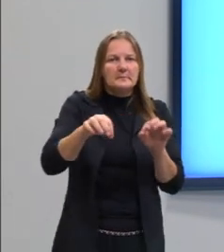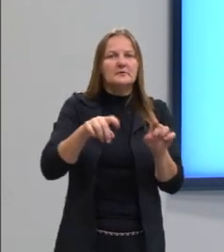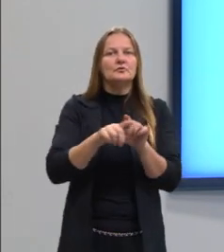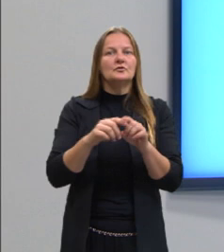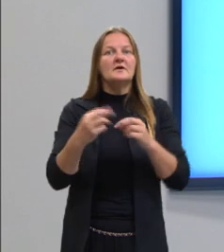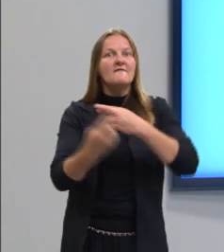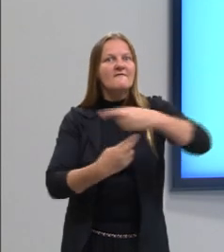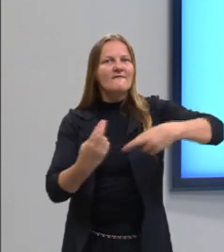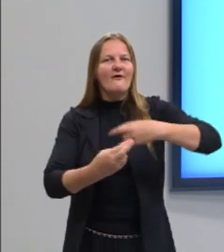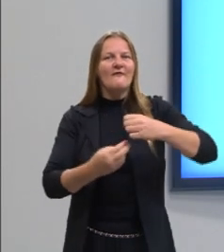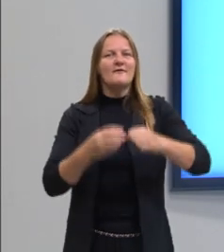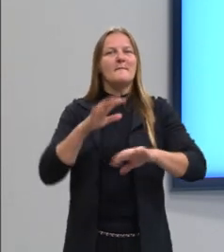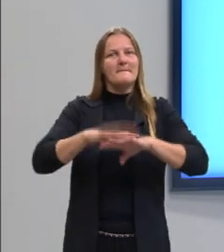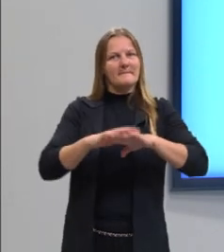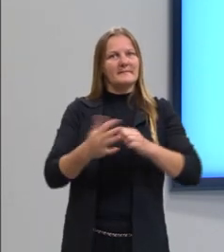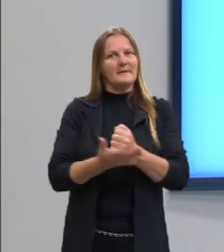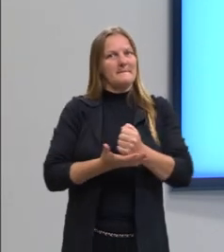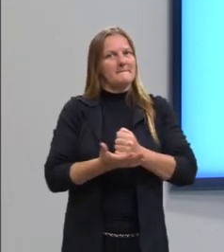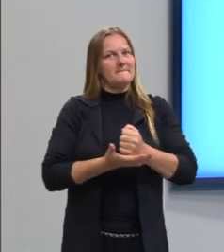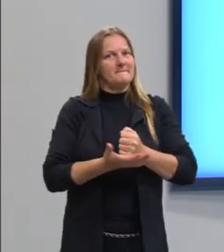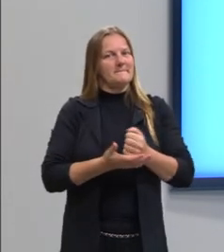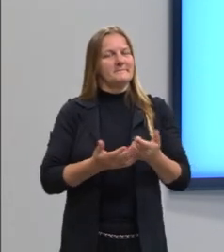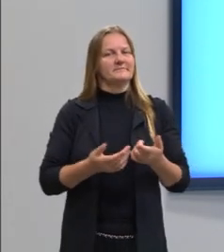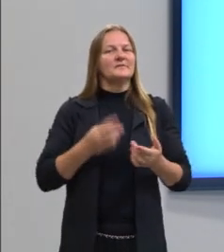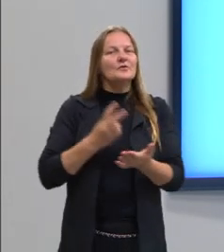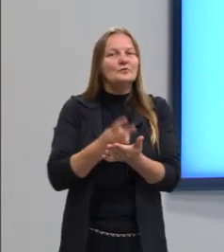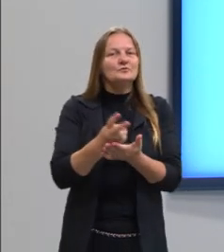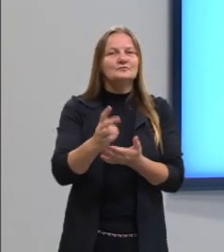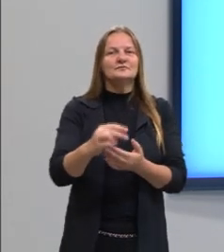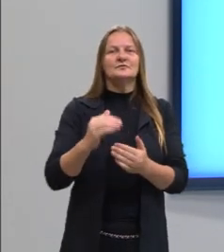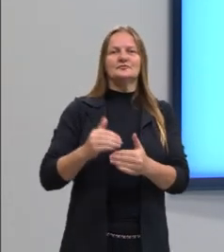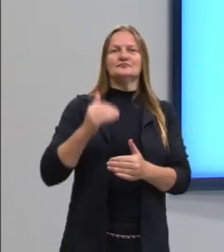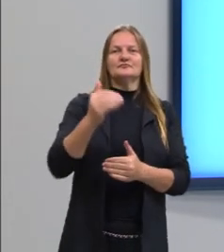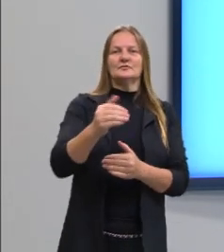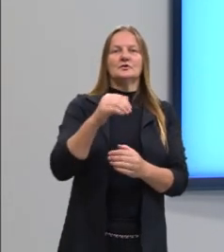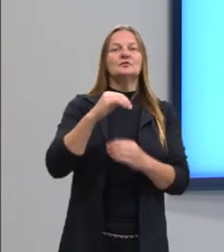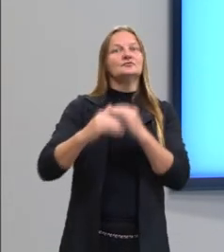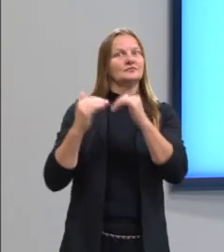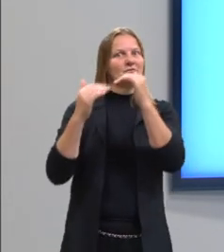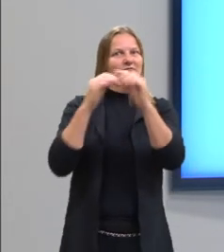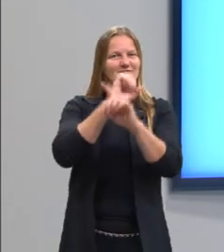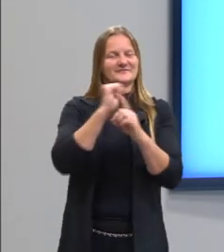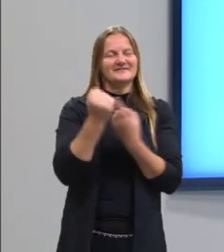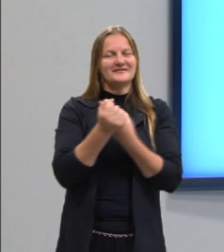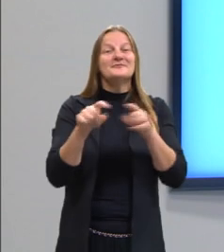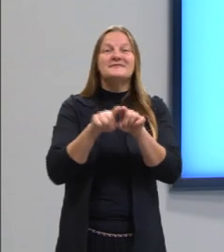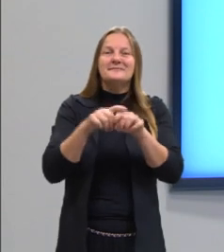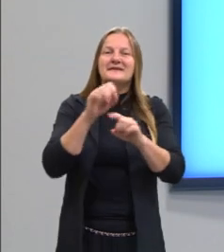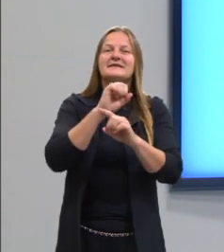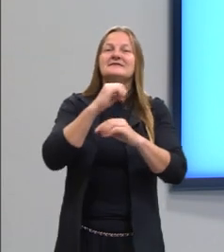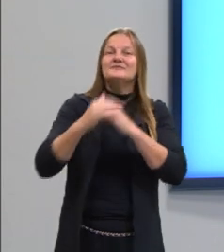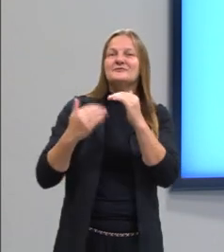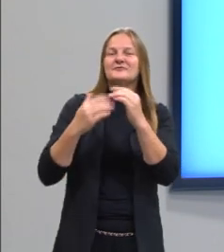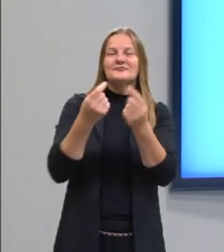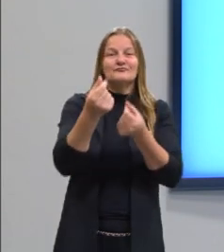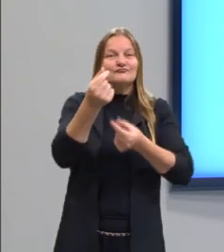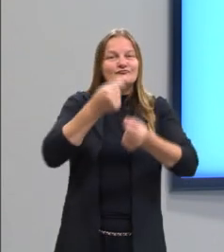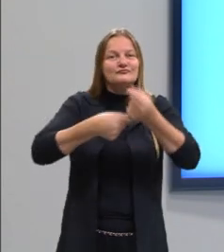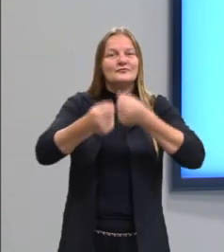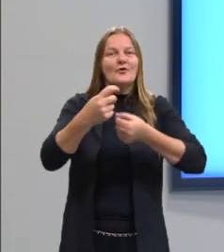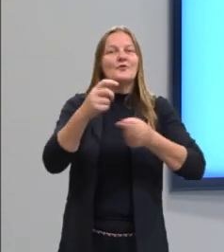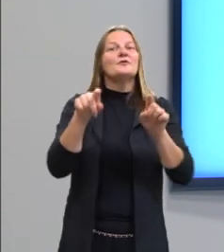matemática básica. Então, continuando, além do desenvolvimento social, claro, o desenvolvimento econômico e cultural.